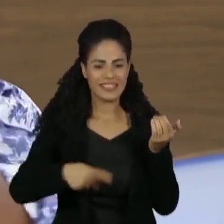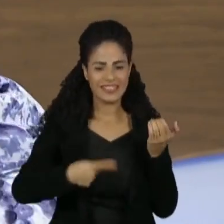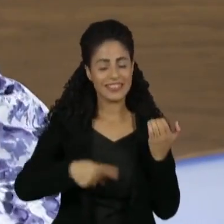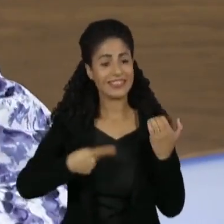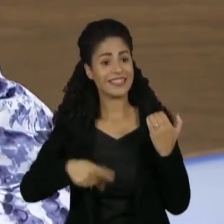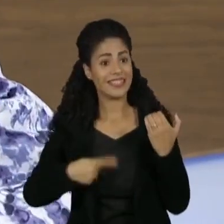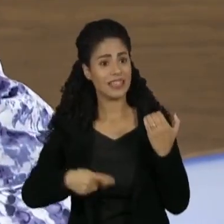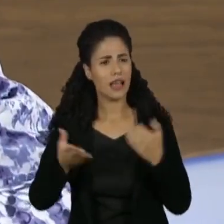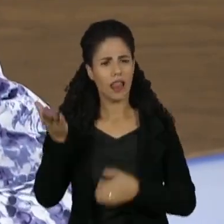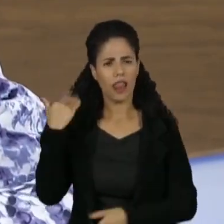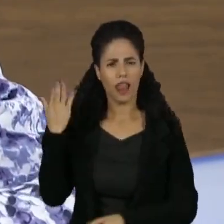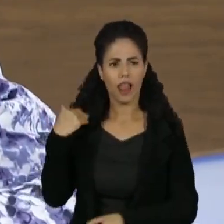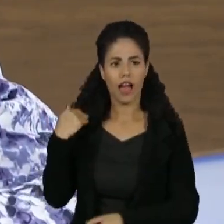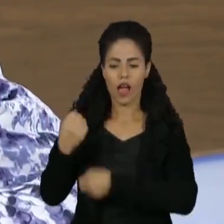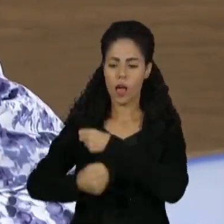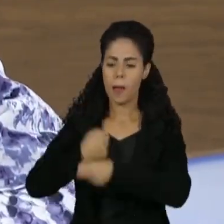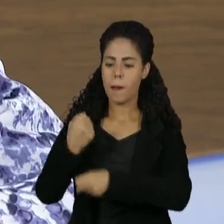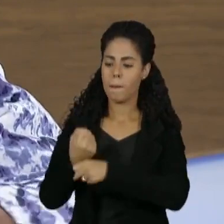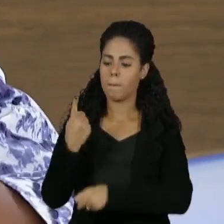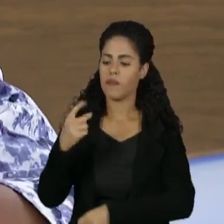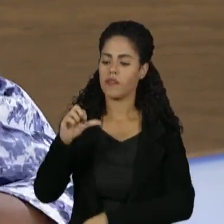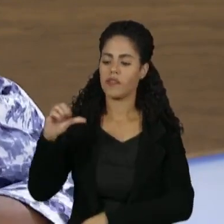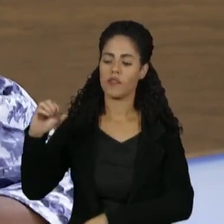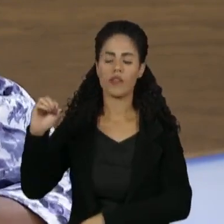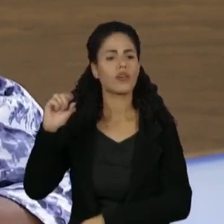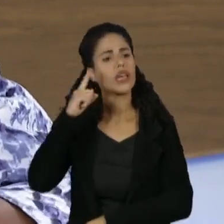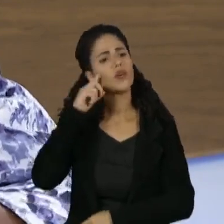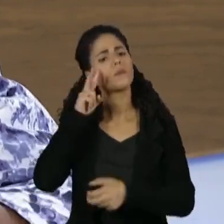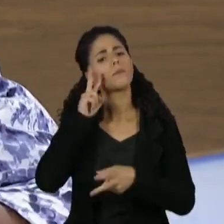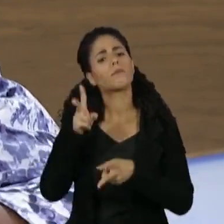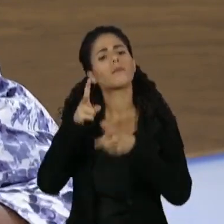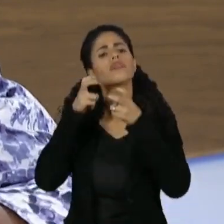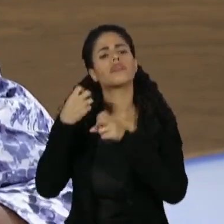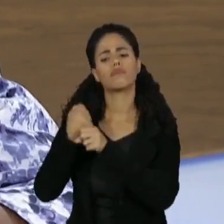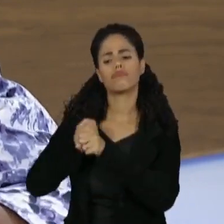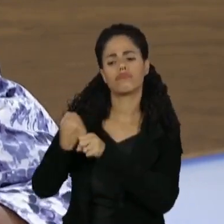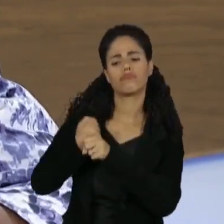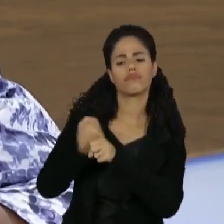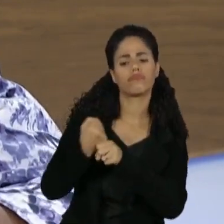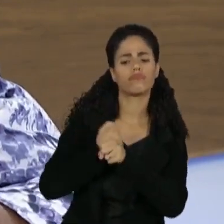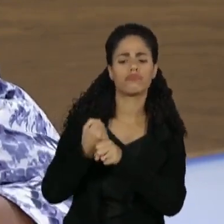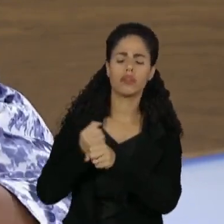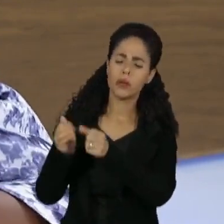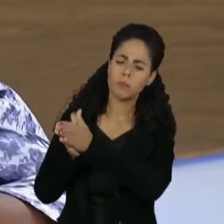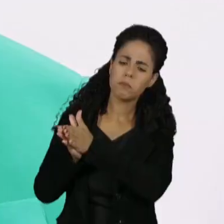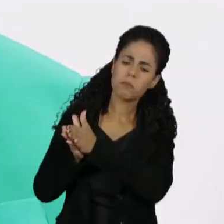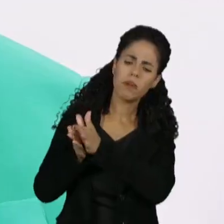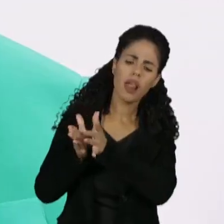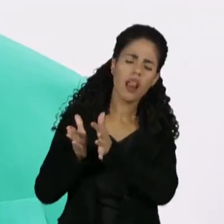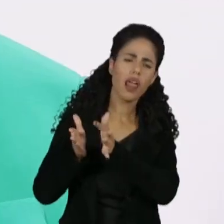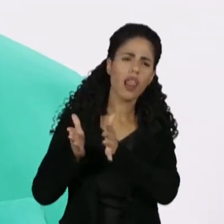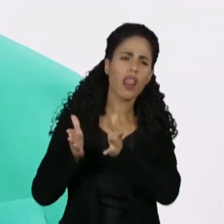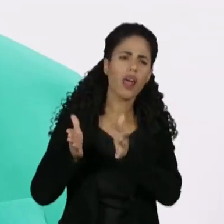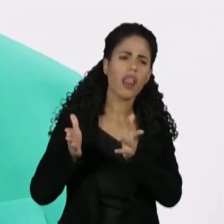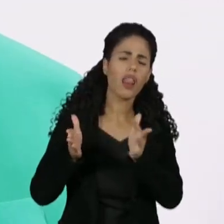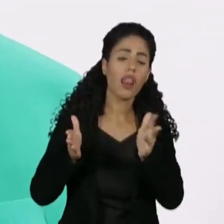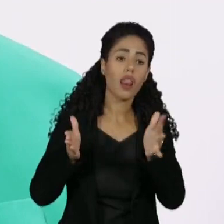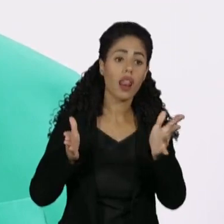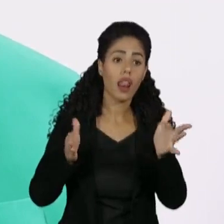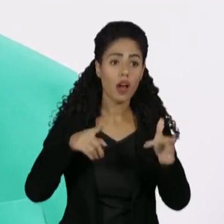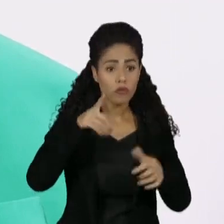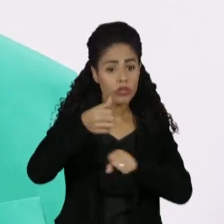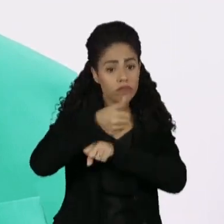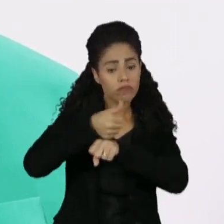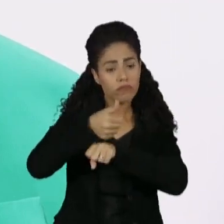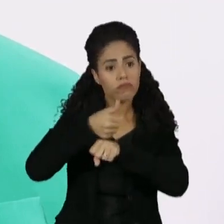acompanha desde a década de 90 e o que eu tenho visto ultimamente é um destaque para a sua carreira,